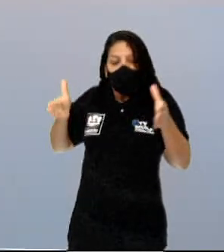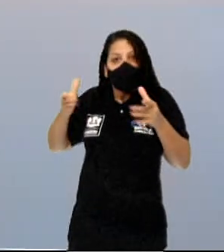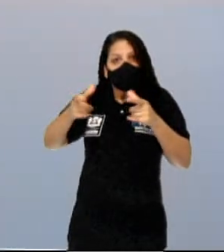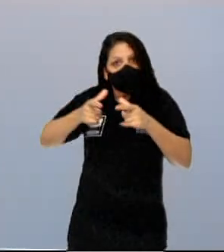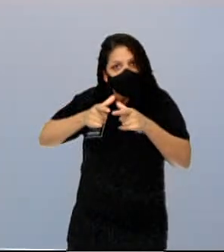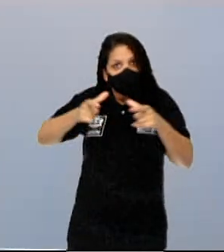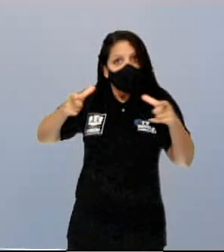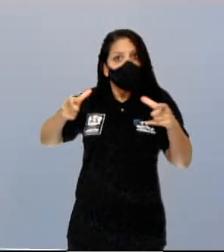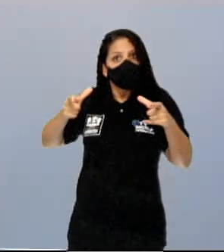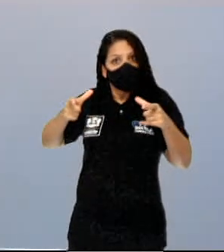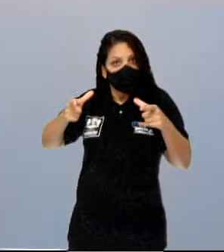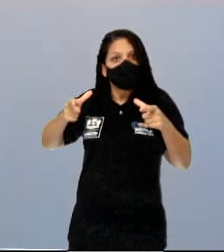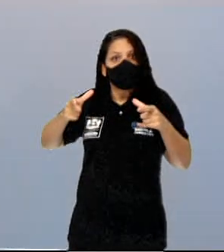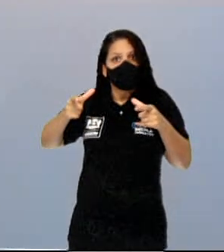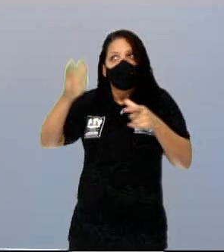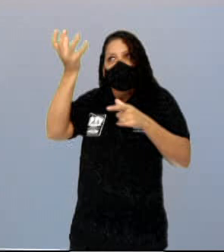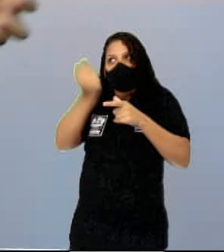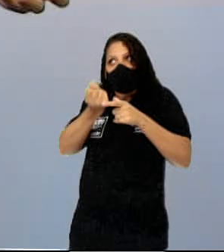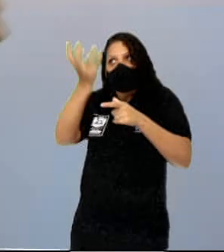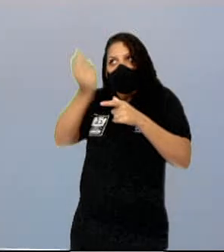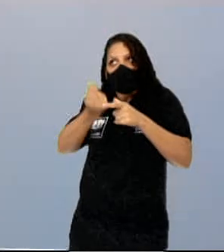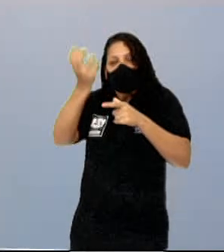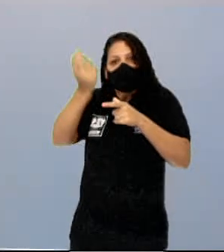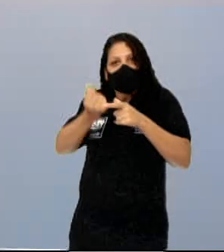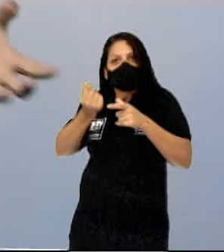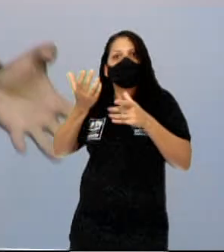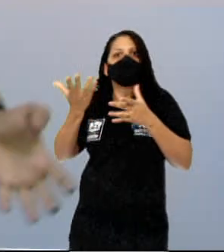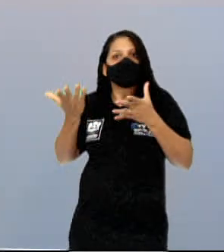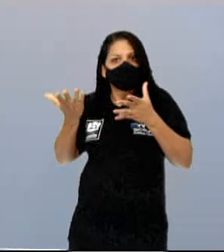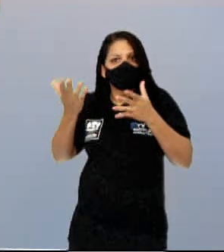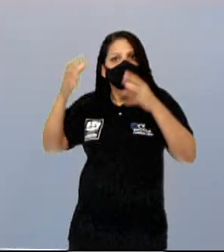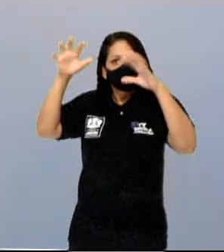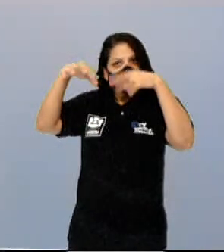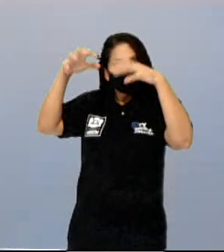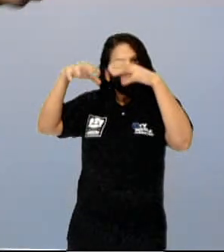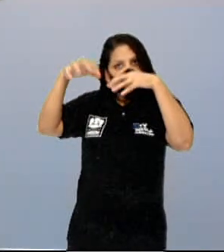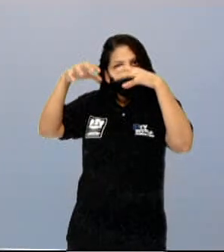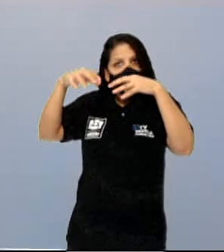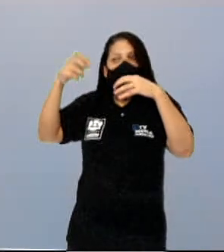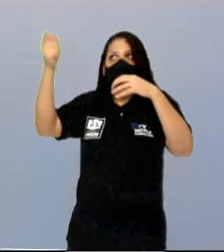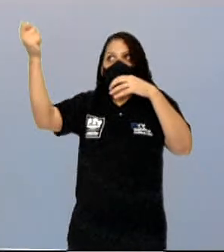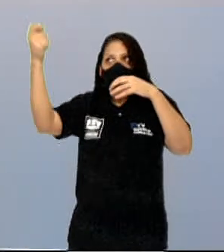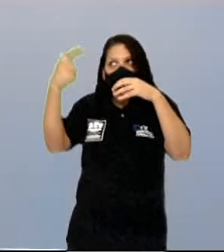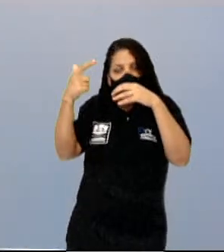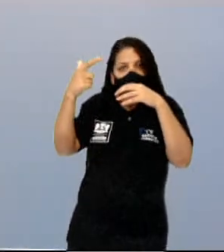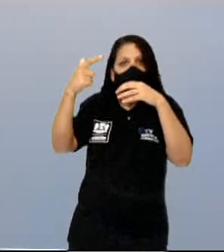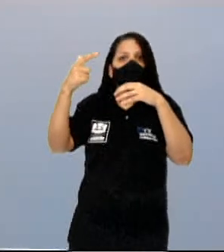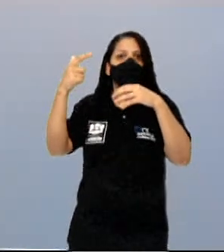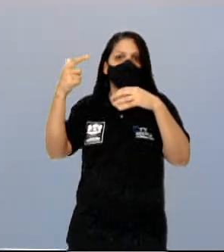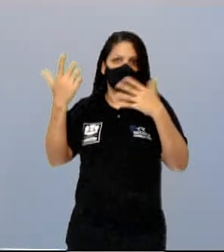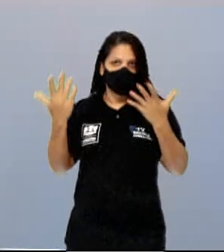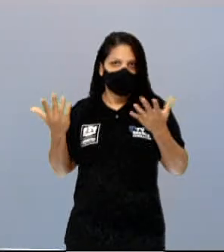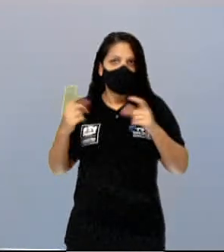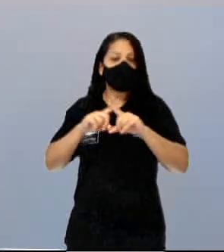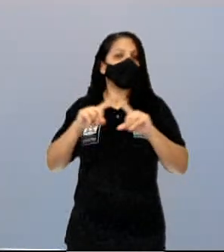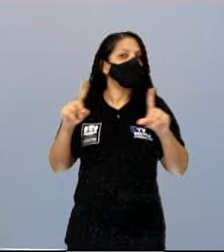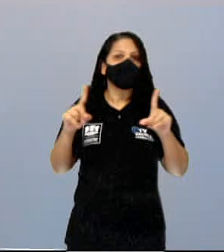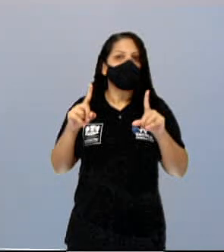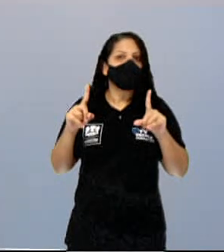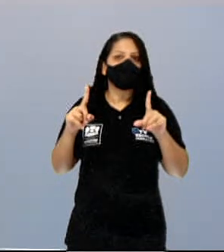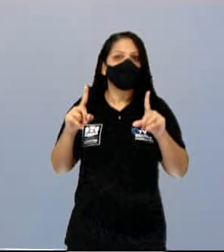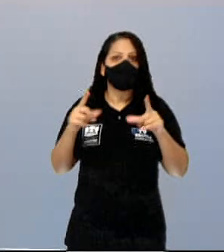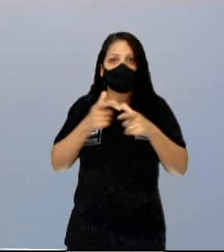vovó ou mamãe tem planta em casa, aí tu diz, ó mãe, essa é uma planta amazônica, então ela adora sol, mas nem toda planta da Amazônia